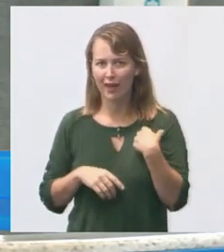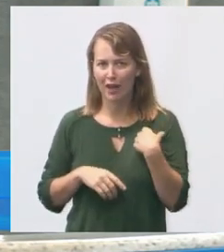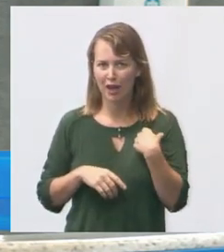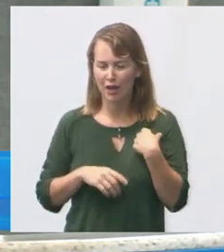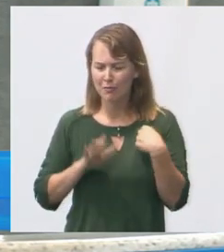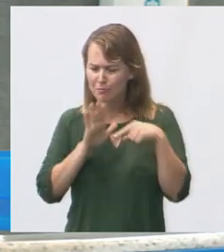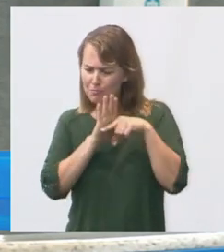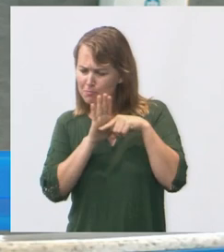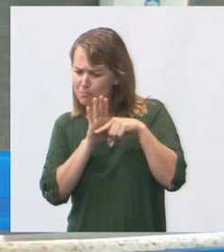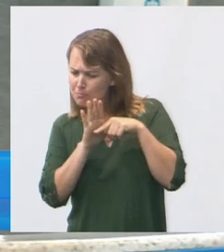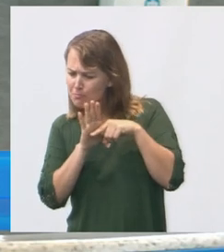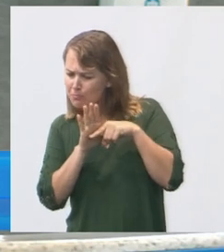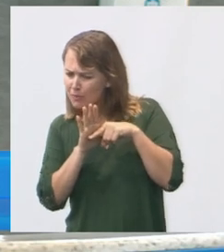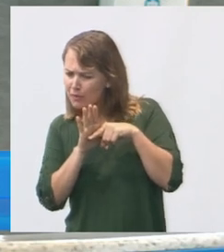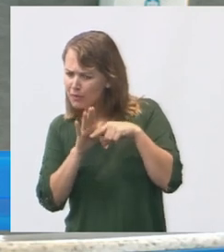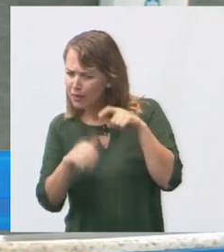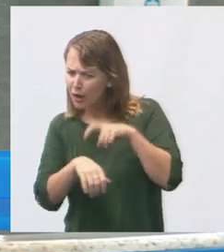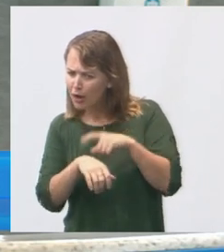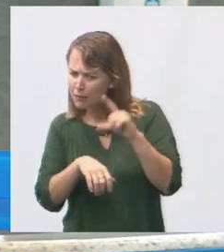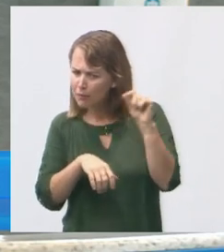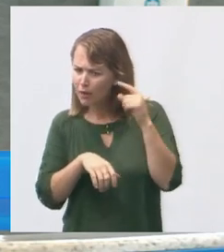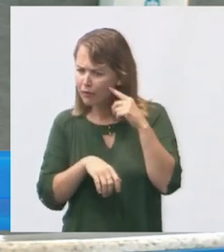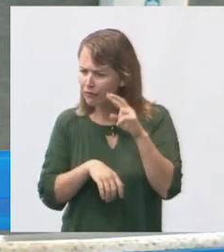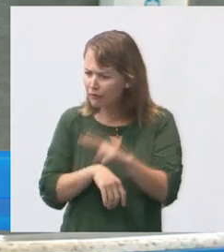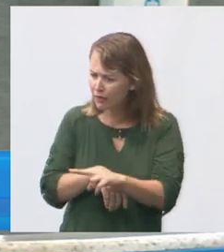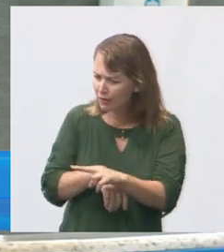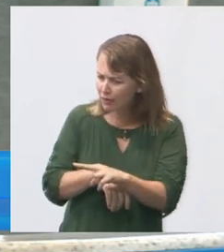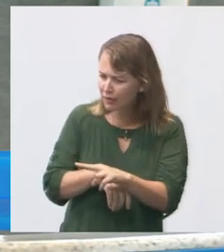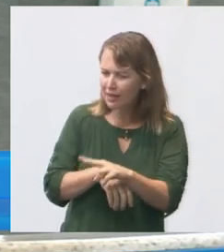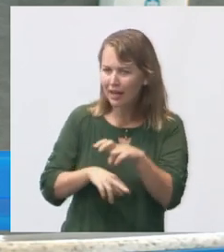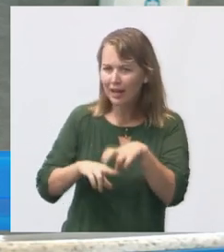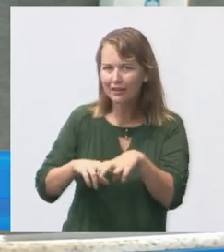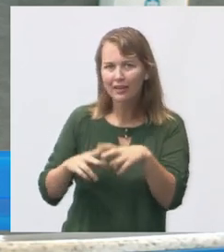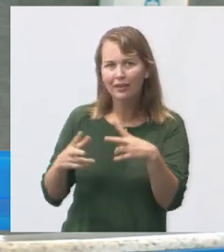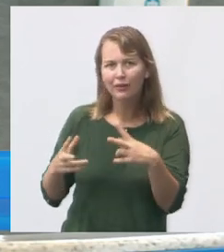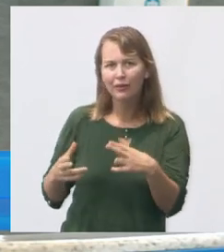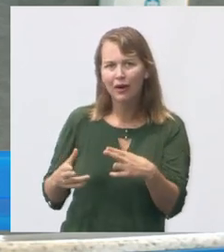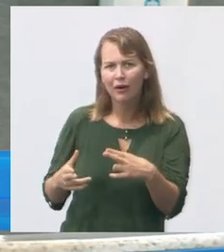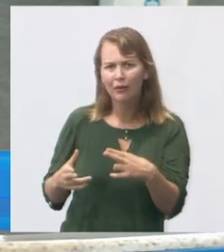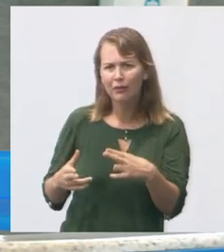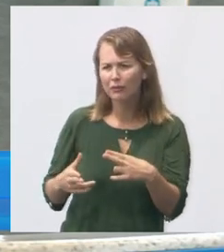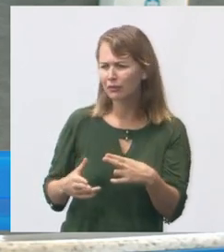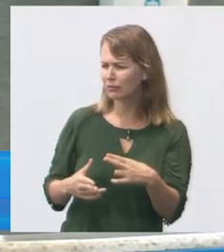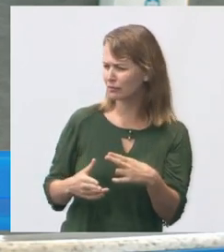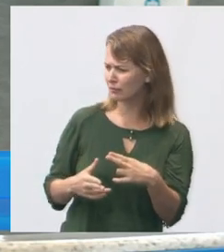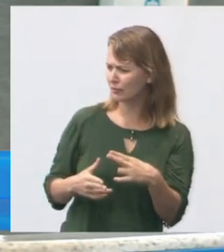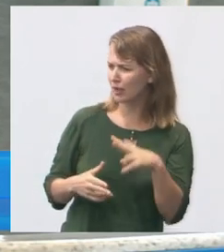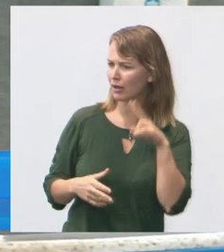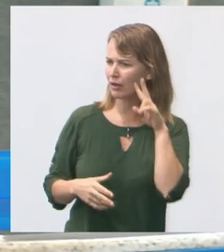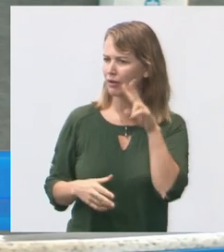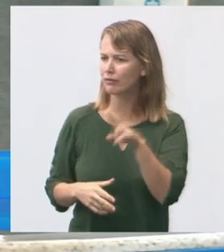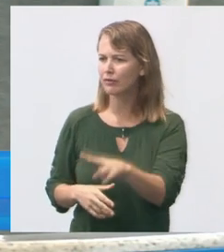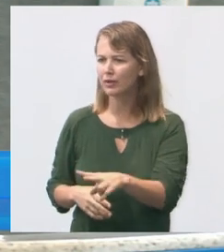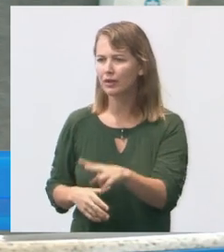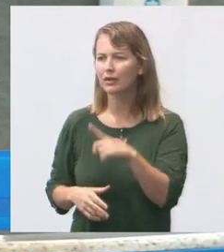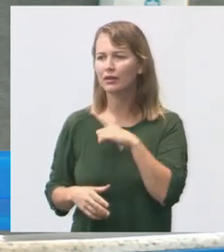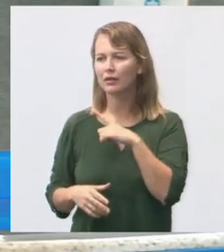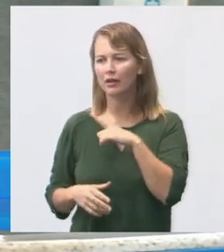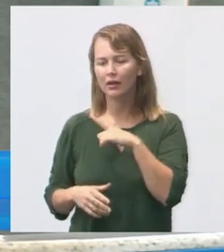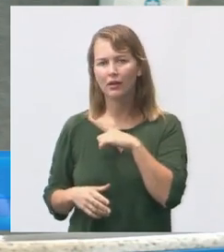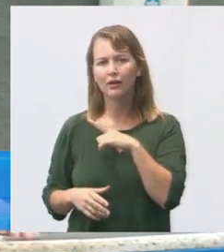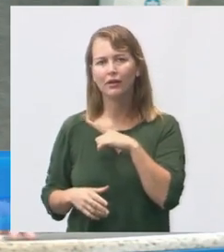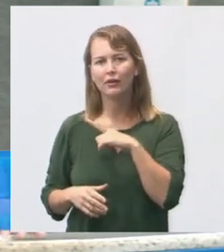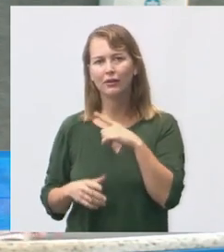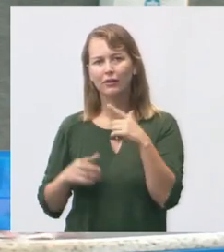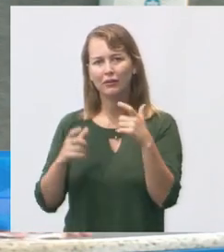na hora que eu estava indo embora eu olhei e vi a cadeira era igualzinha da cadeira da unidade e falei ué fui lá e identifiquei também a parte que eles